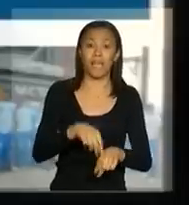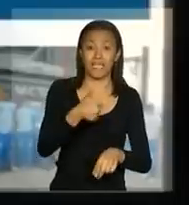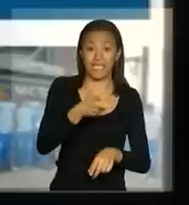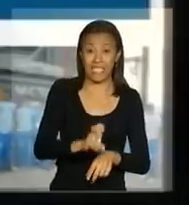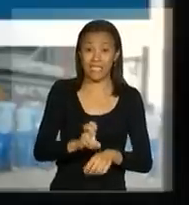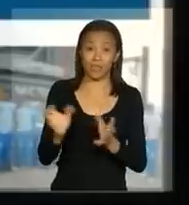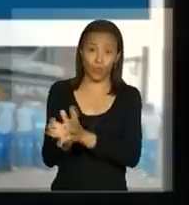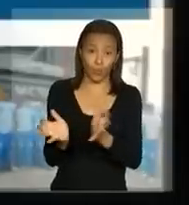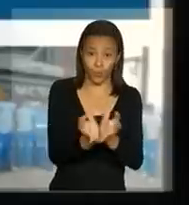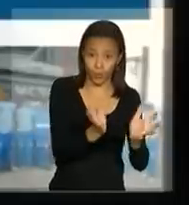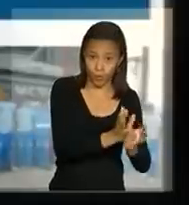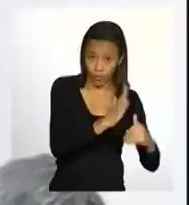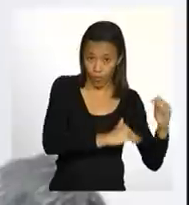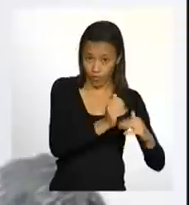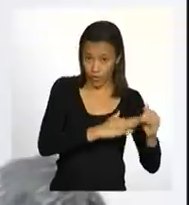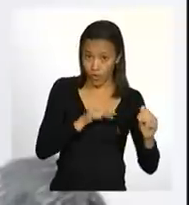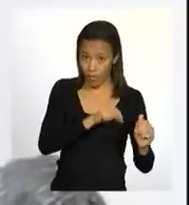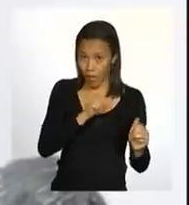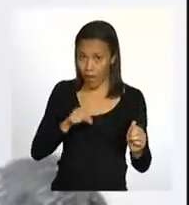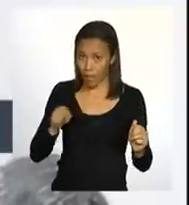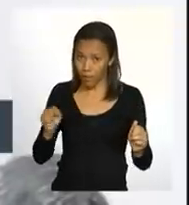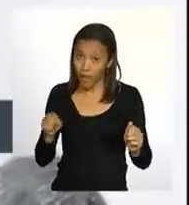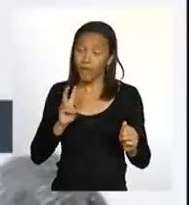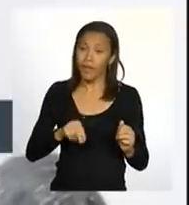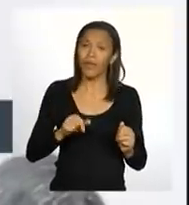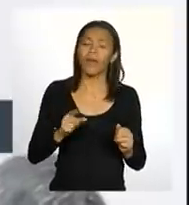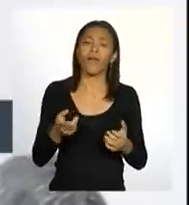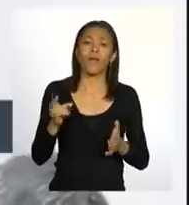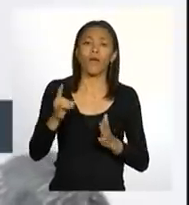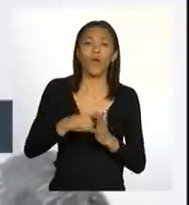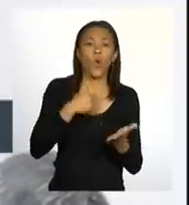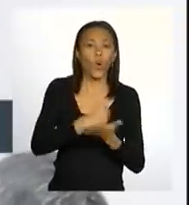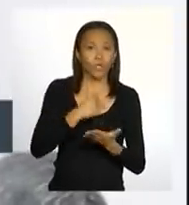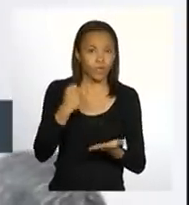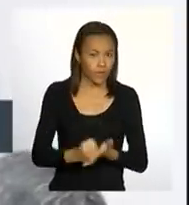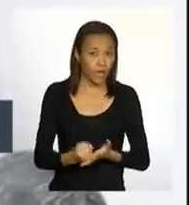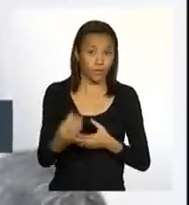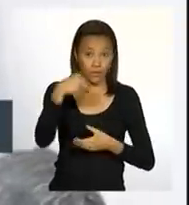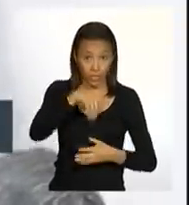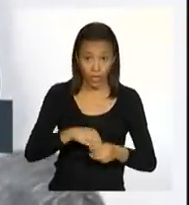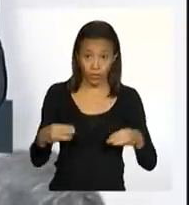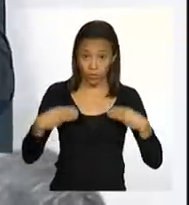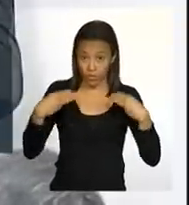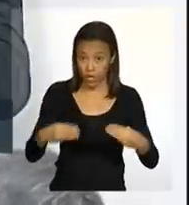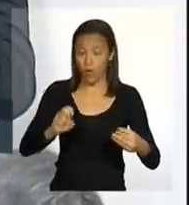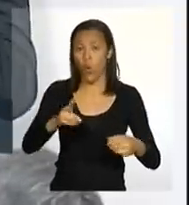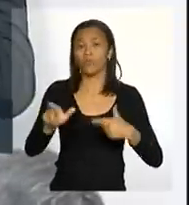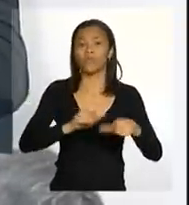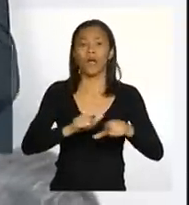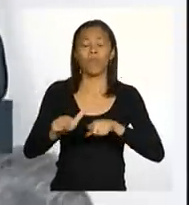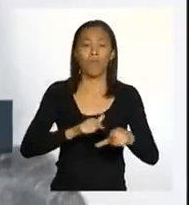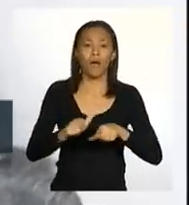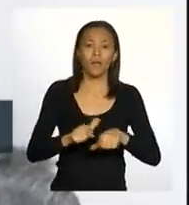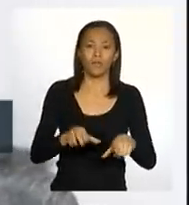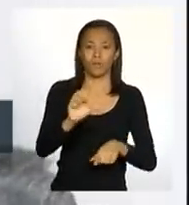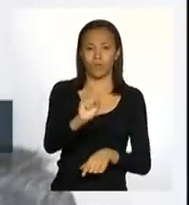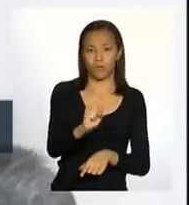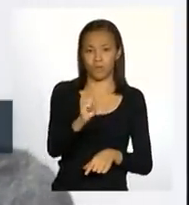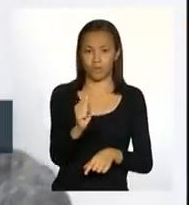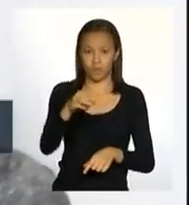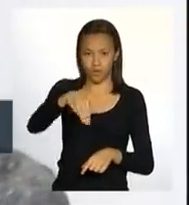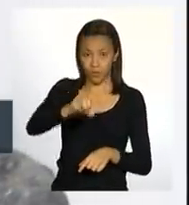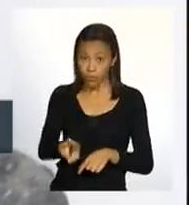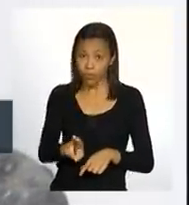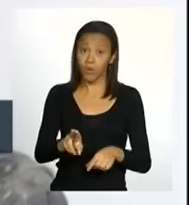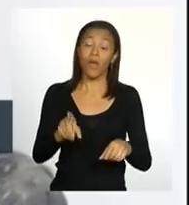são acionadas, são profissionais contratados ou pelo Ministério ou que trabalham no SAMU dos estados e municípios ou nos